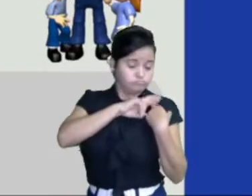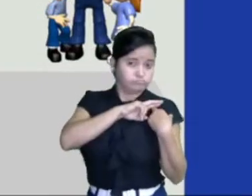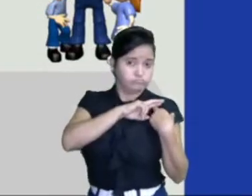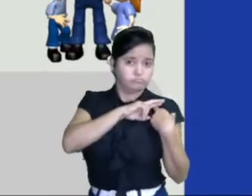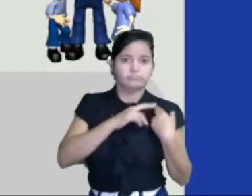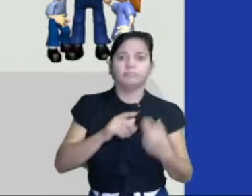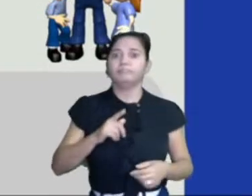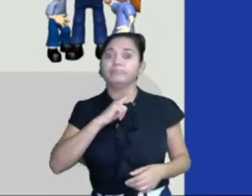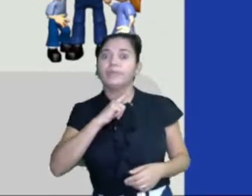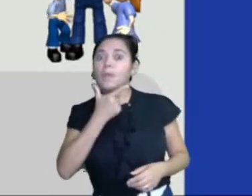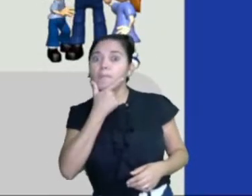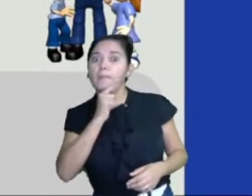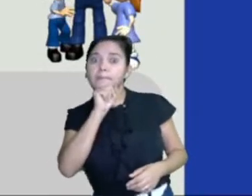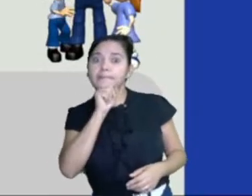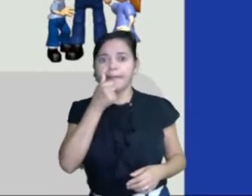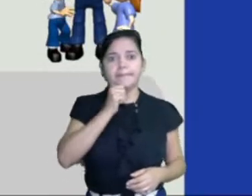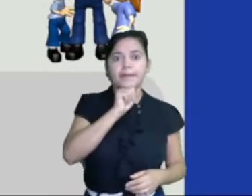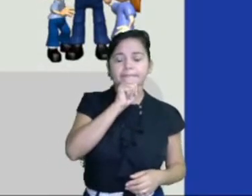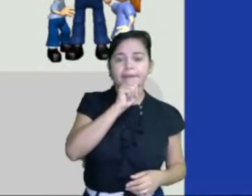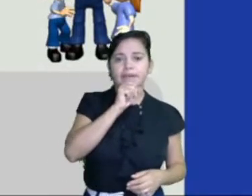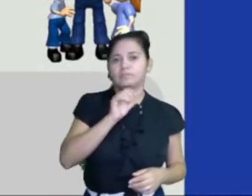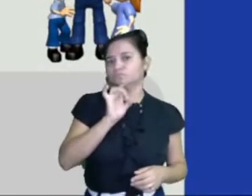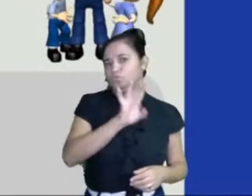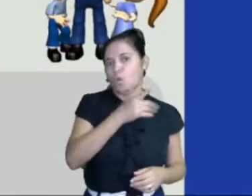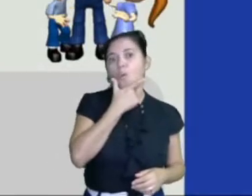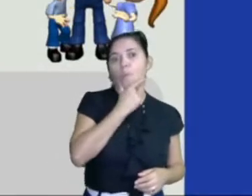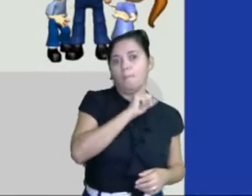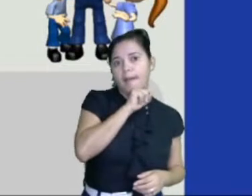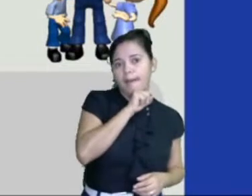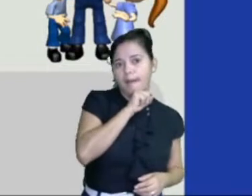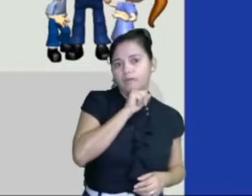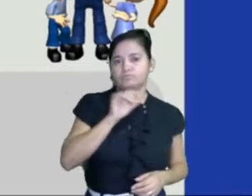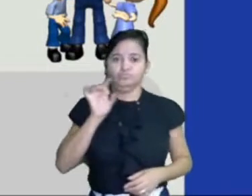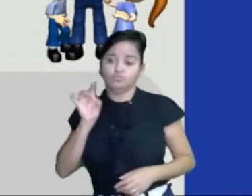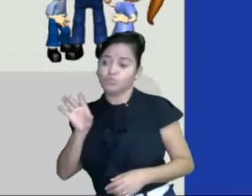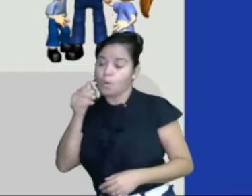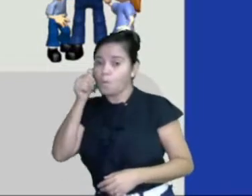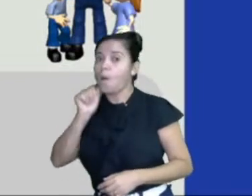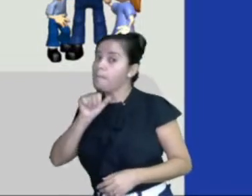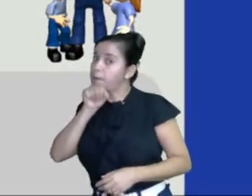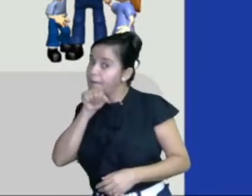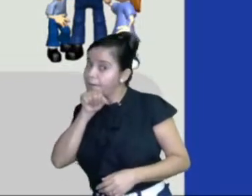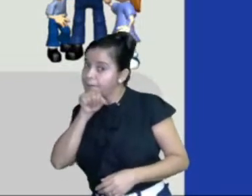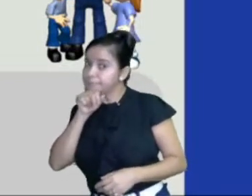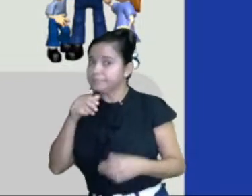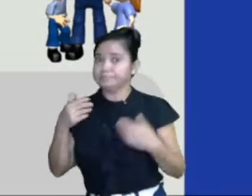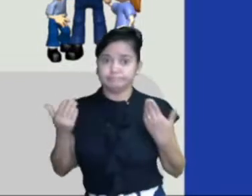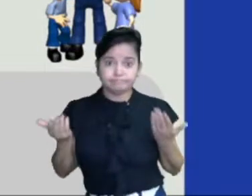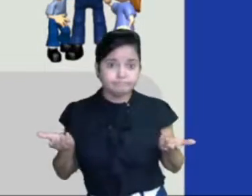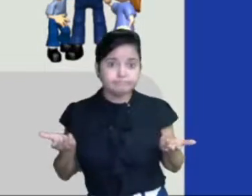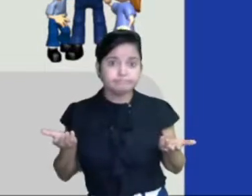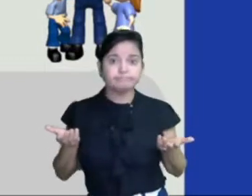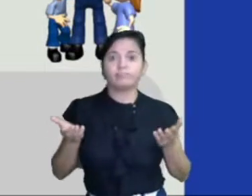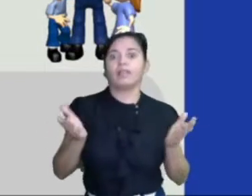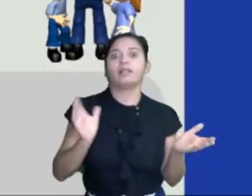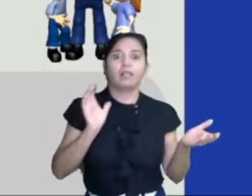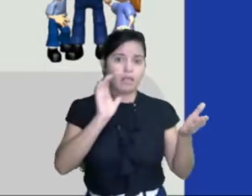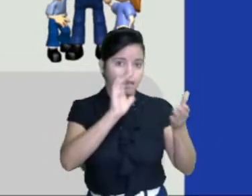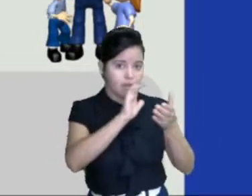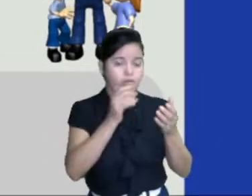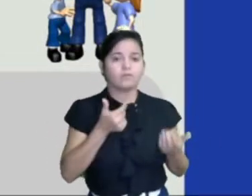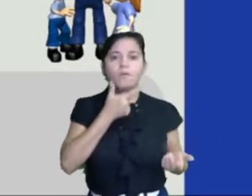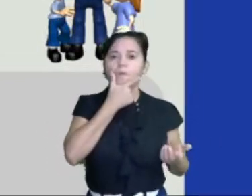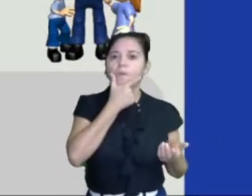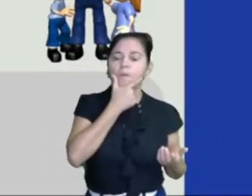Com o pai e a mãe, só com o pai, ou só com a mãe. Com o casal de